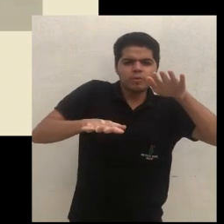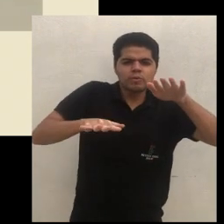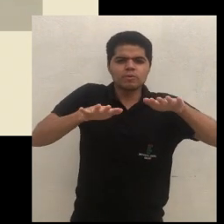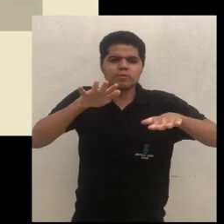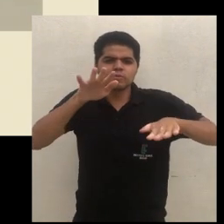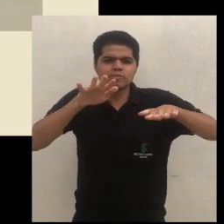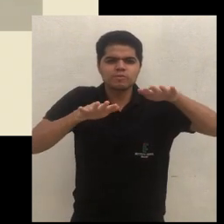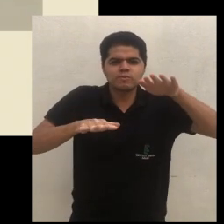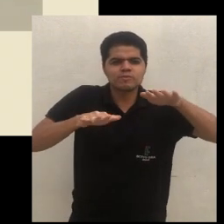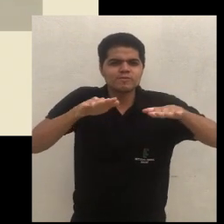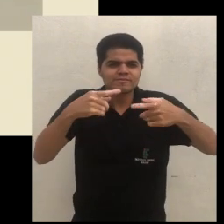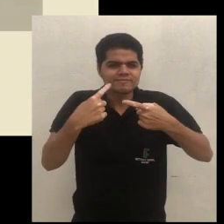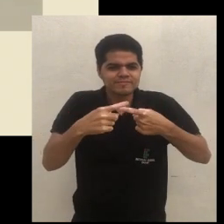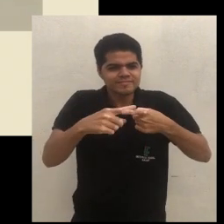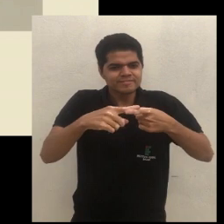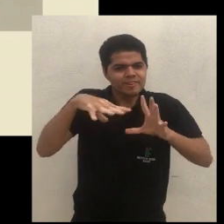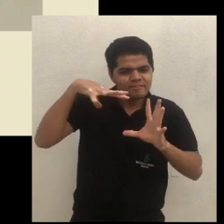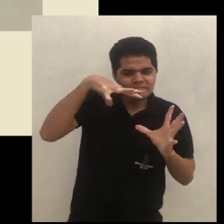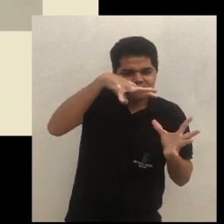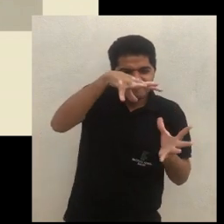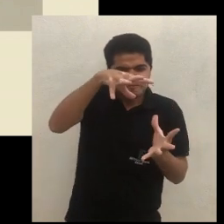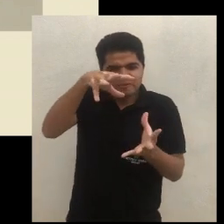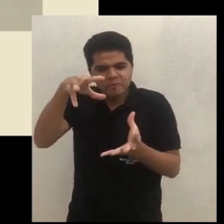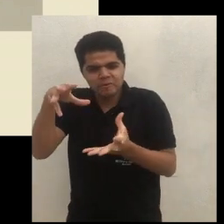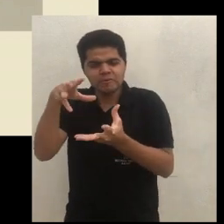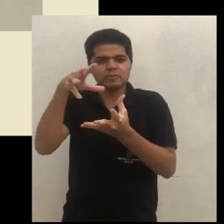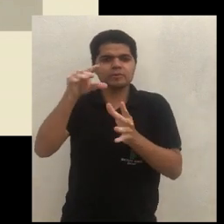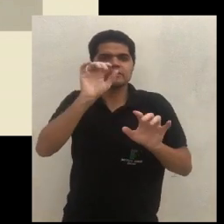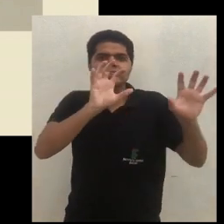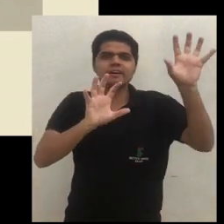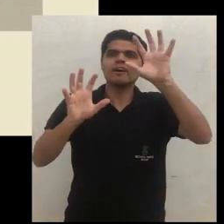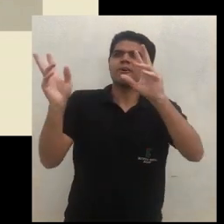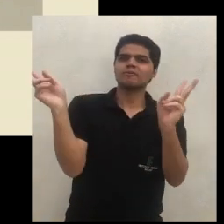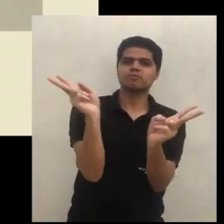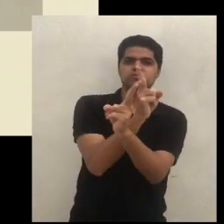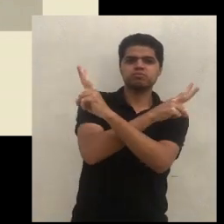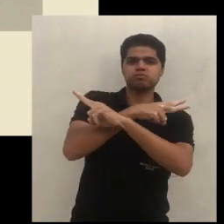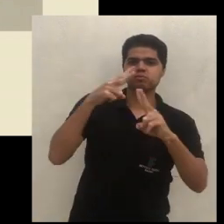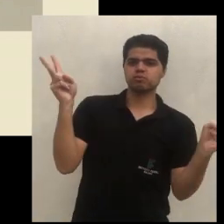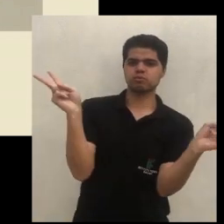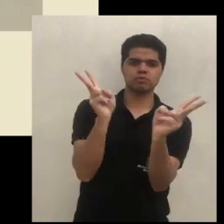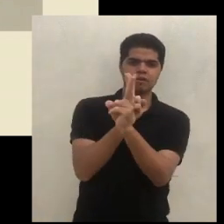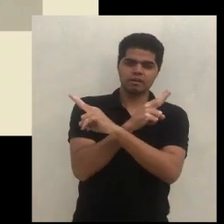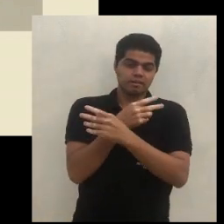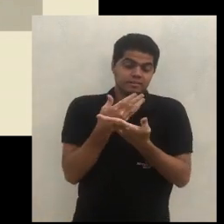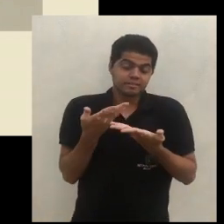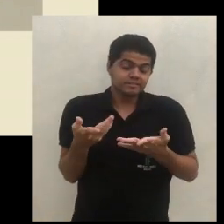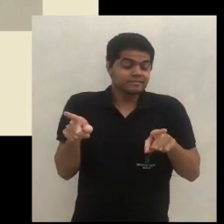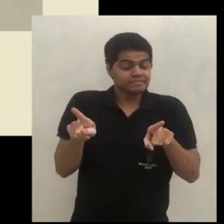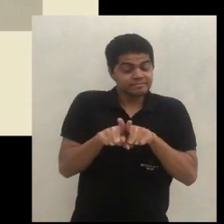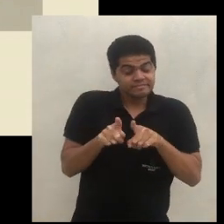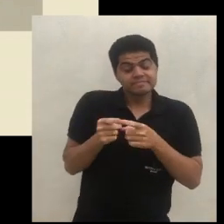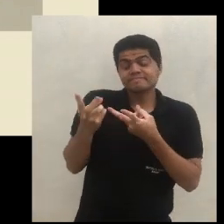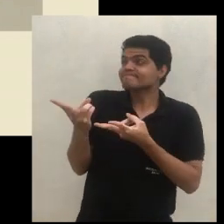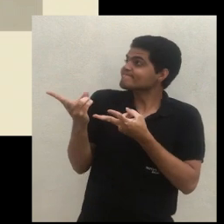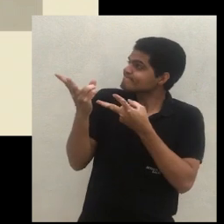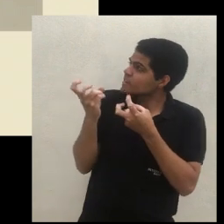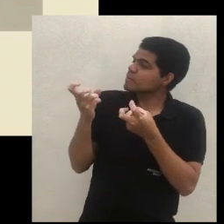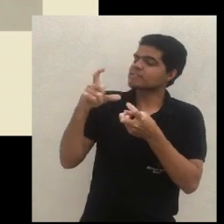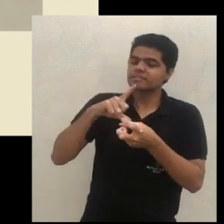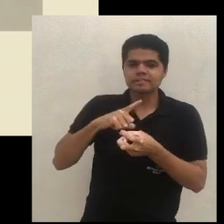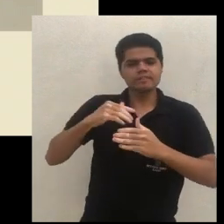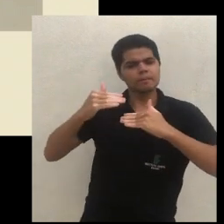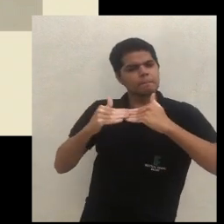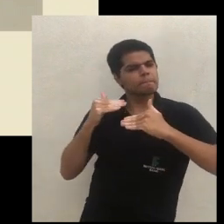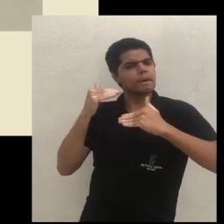variação de amplitude, também por causa do microclima que faz aí, a umidade, o vento, e consequentemente isso aí vai